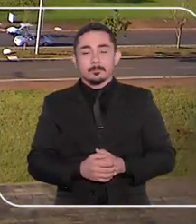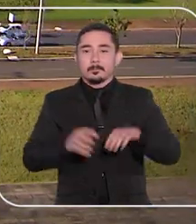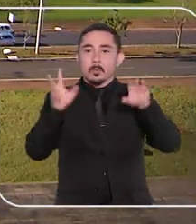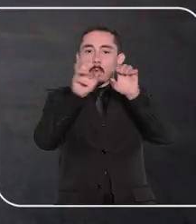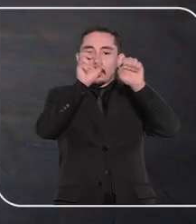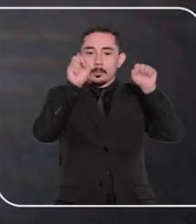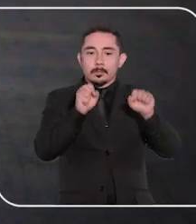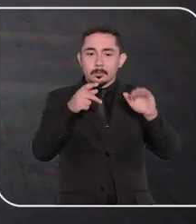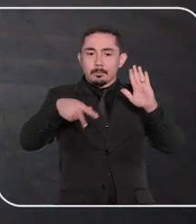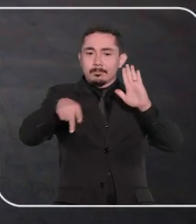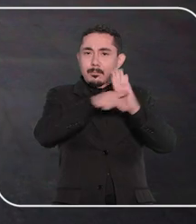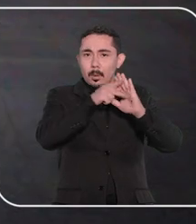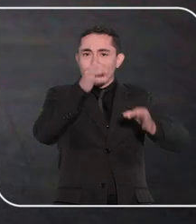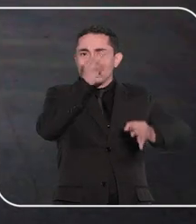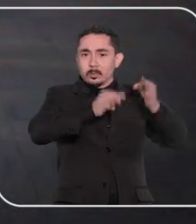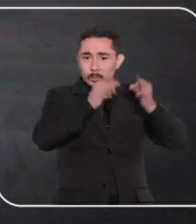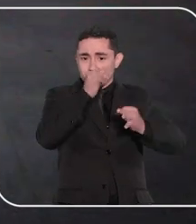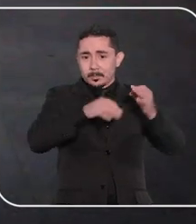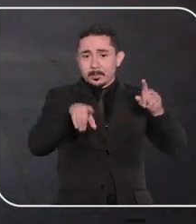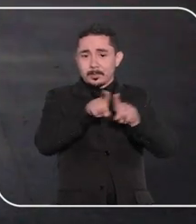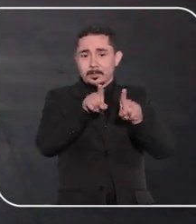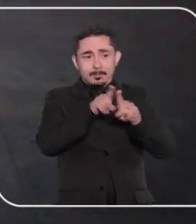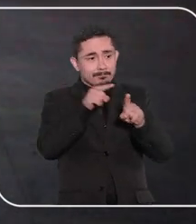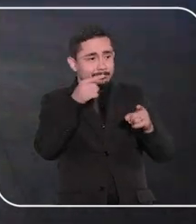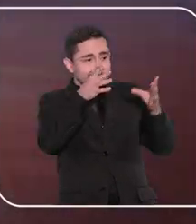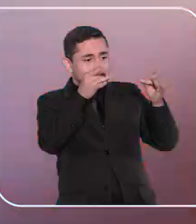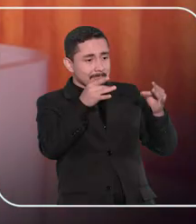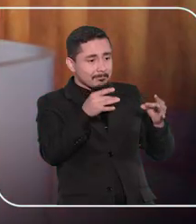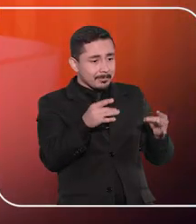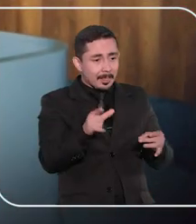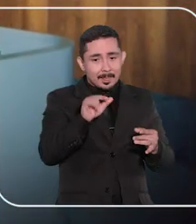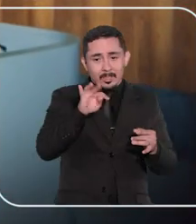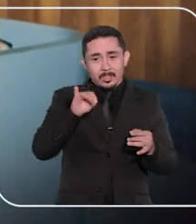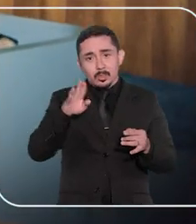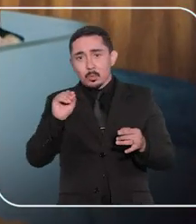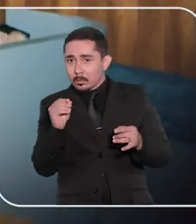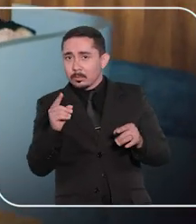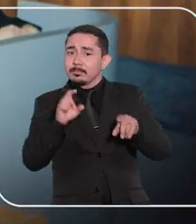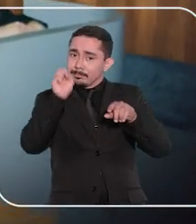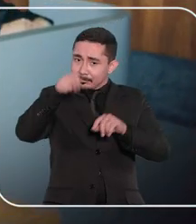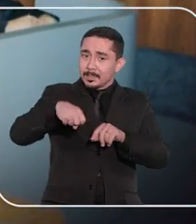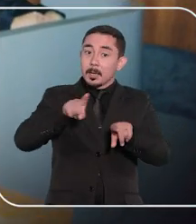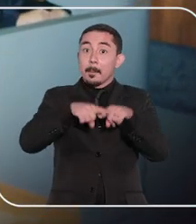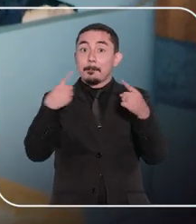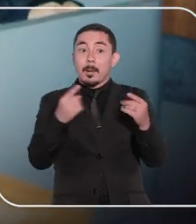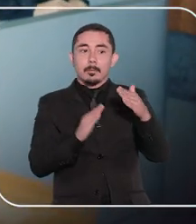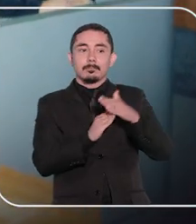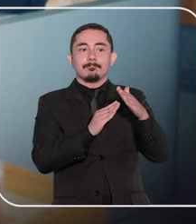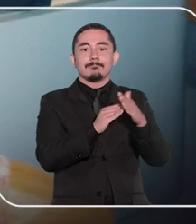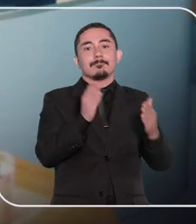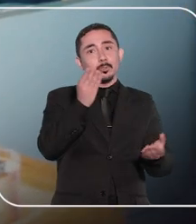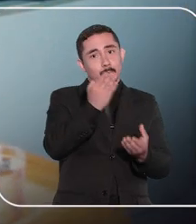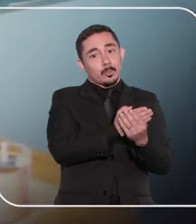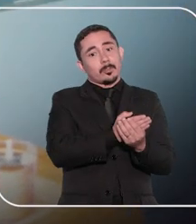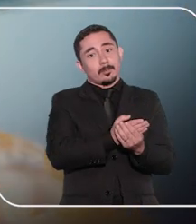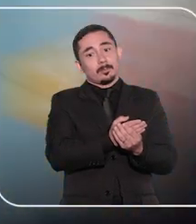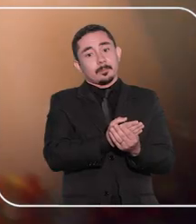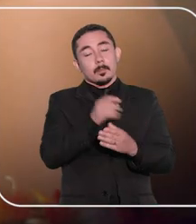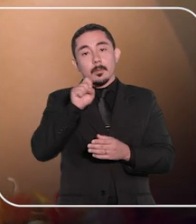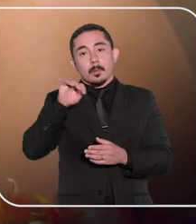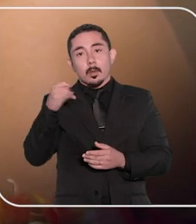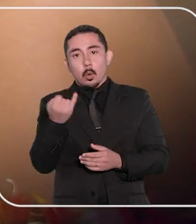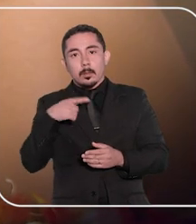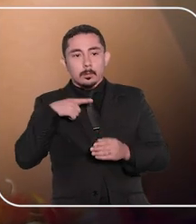um tribunal para julgamentos e definições de litígio sim mas apenas nos limites dos processos